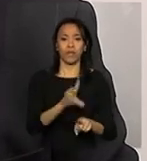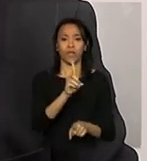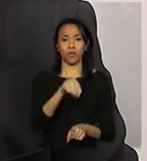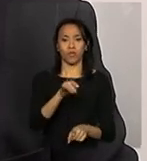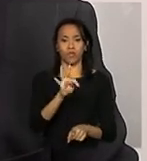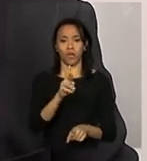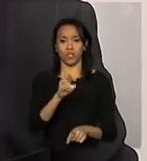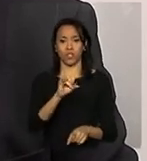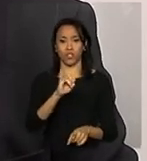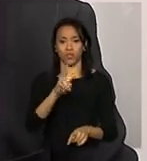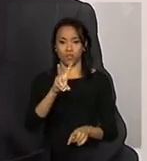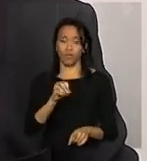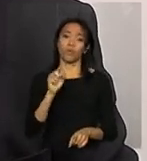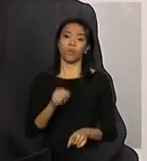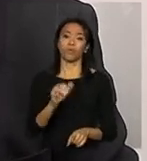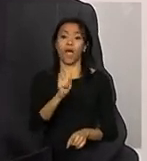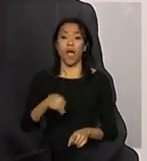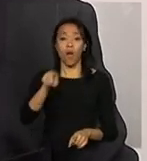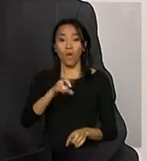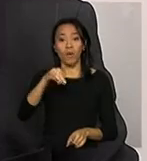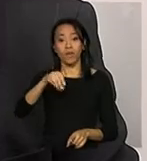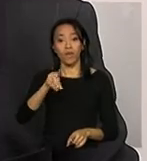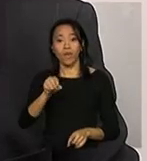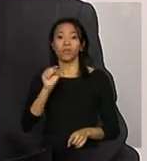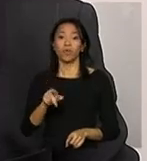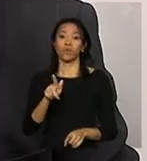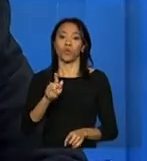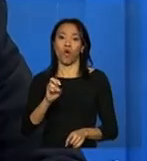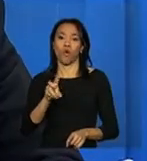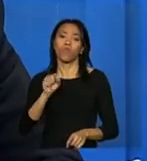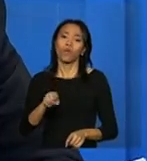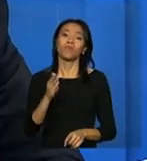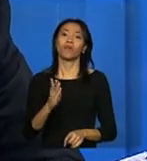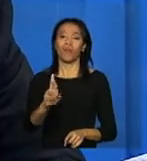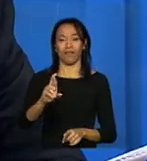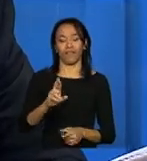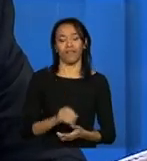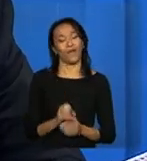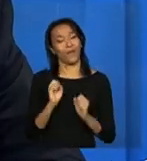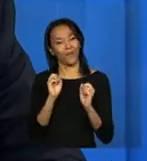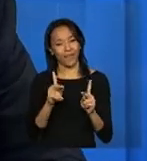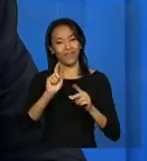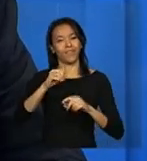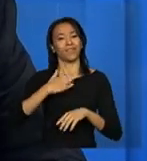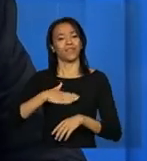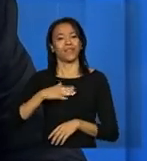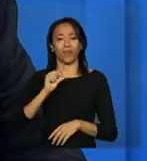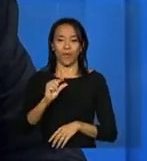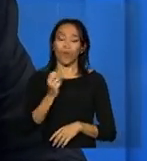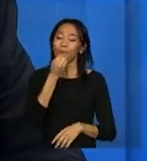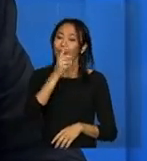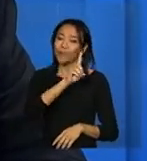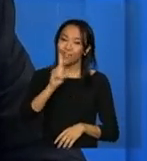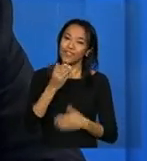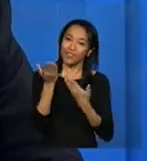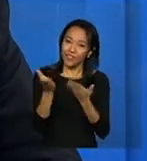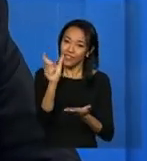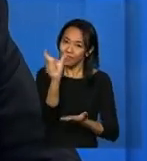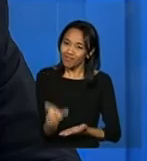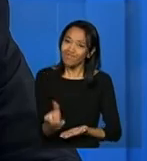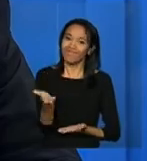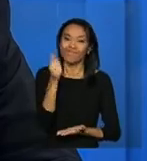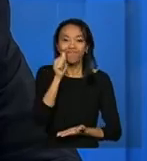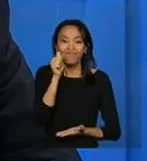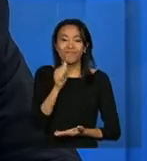.br. Ok, já falamos mais daqui a pouco. Bom dia, Luzelle. Você pode